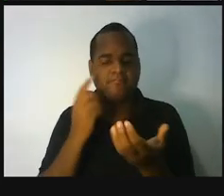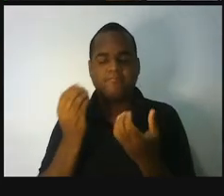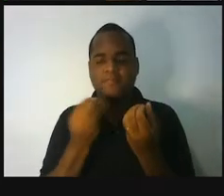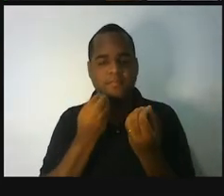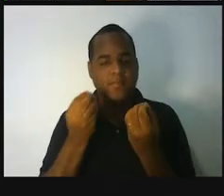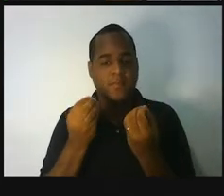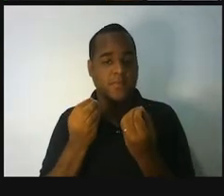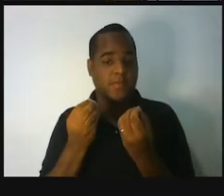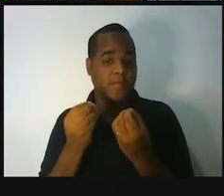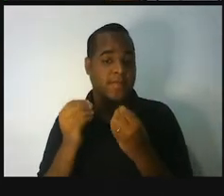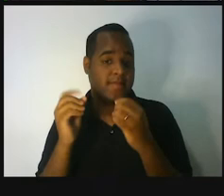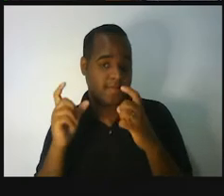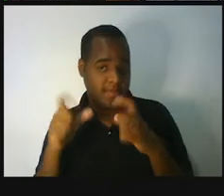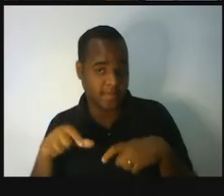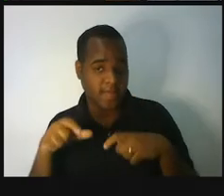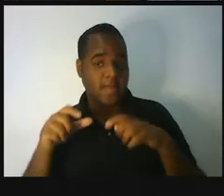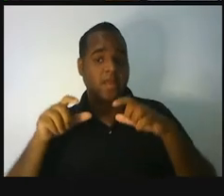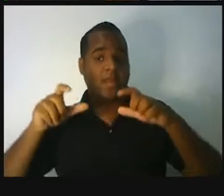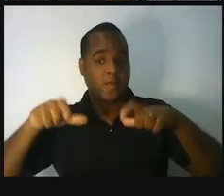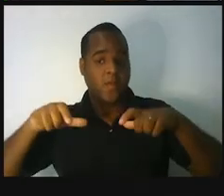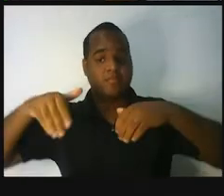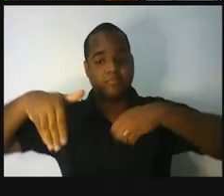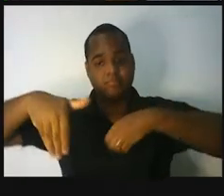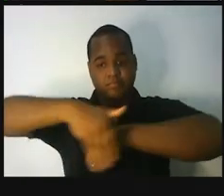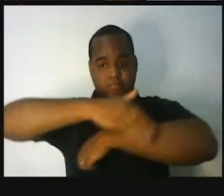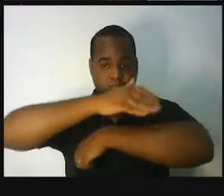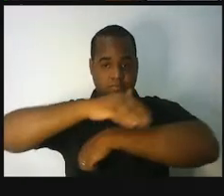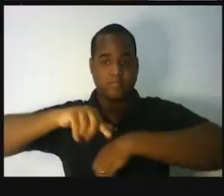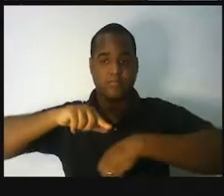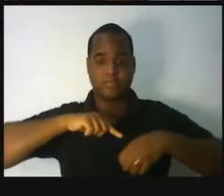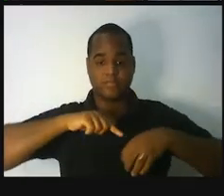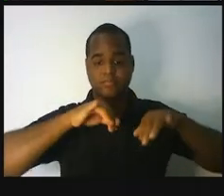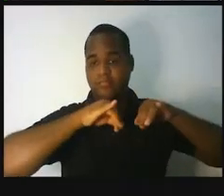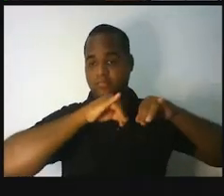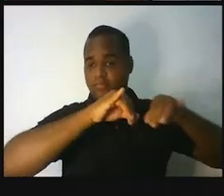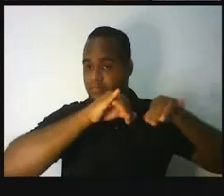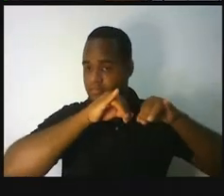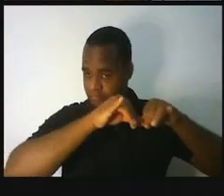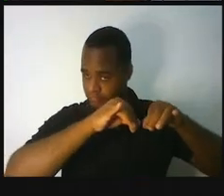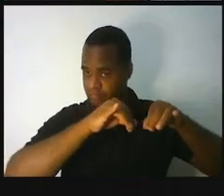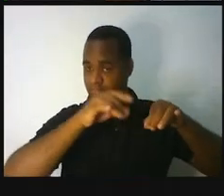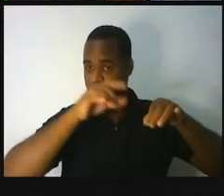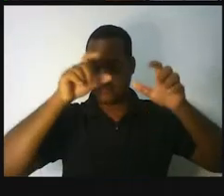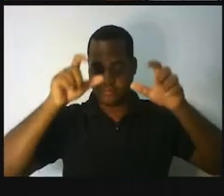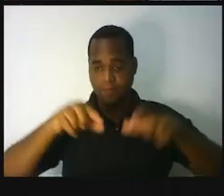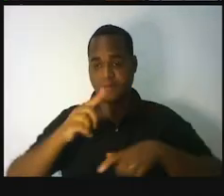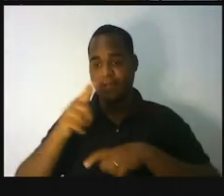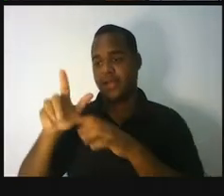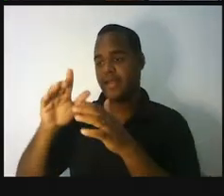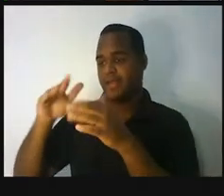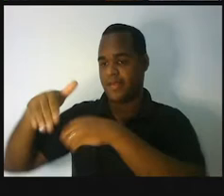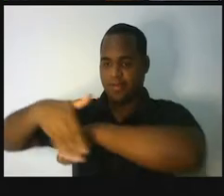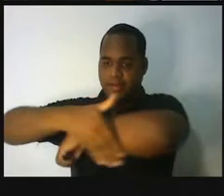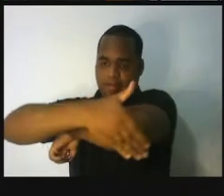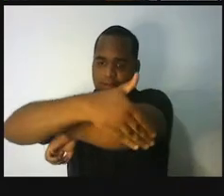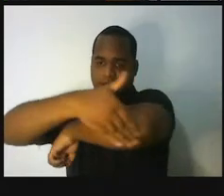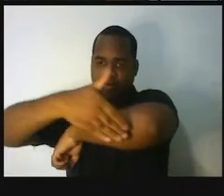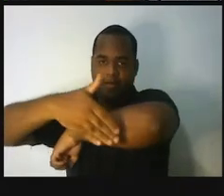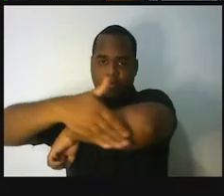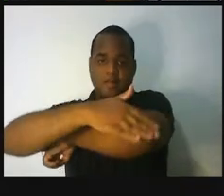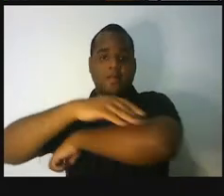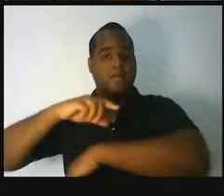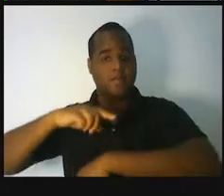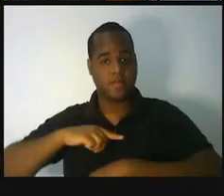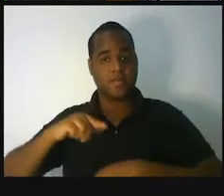naquela rua tem o mercado, naquela esquina tem